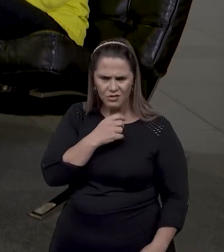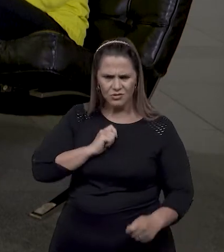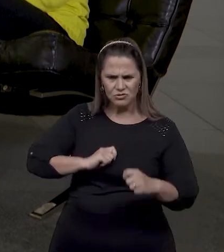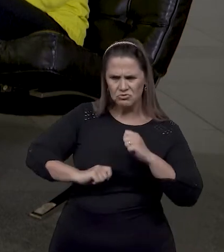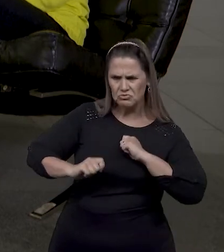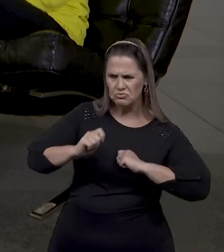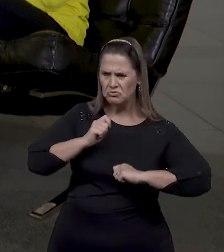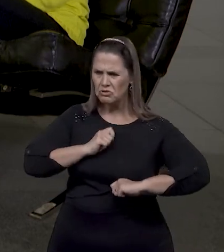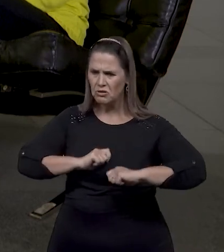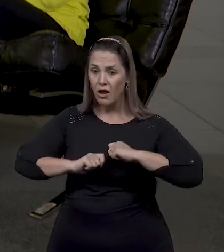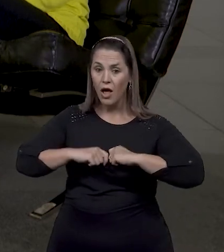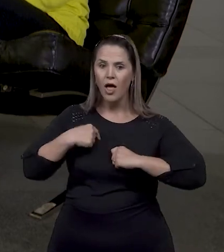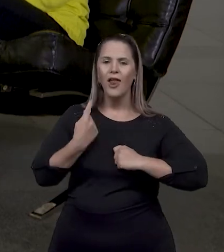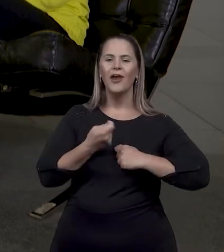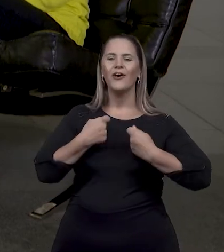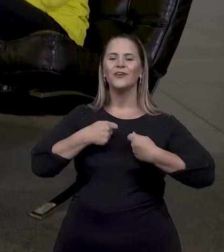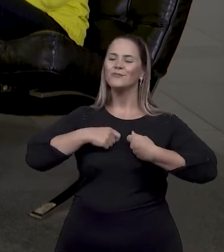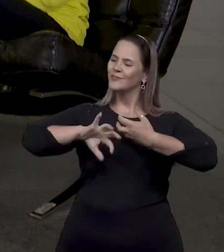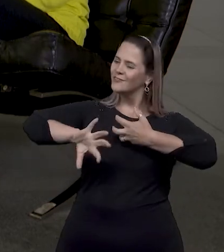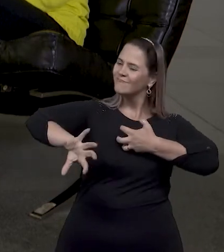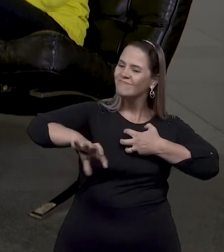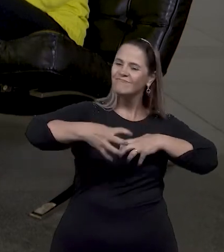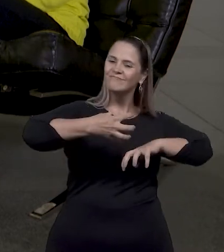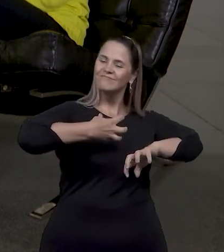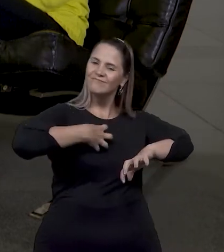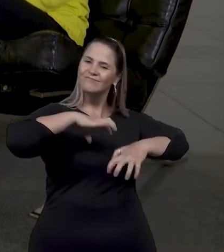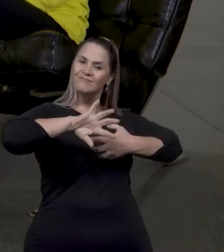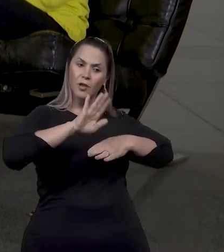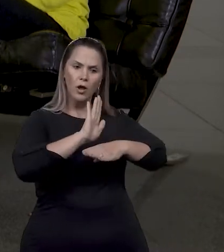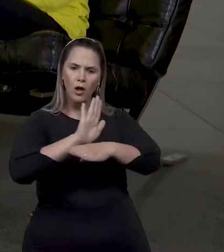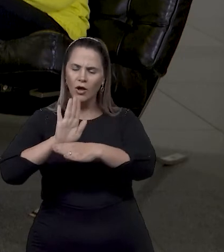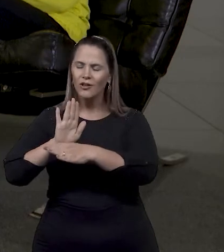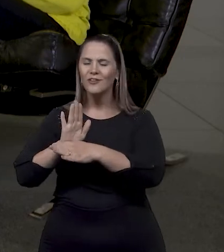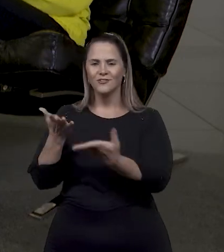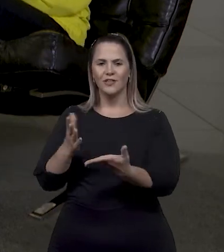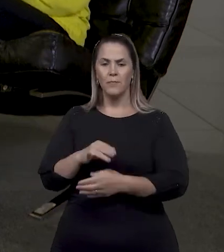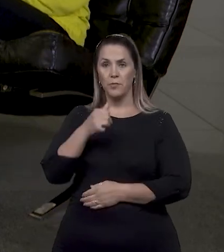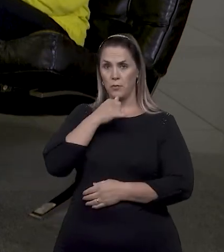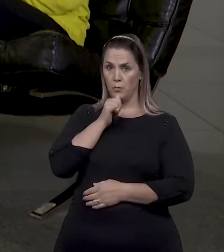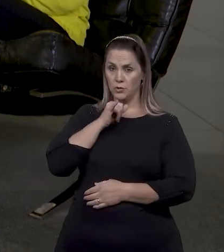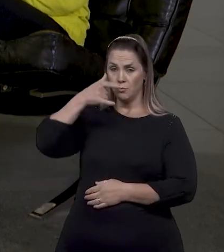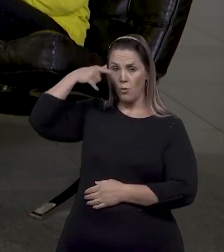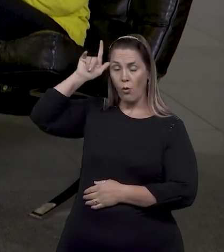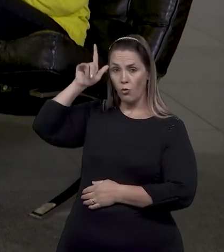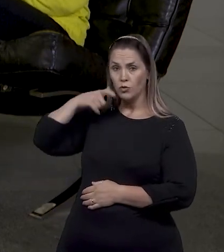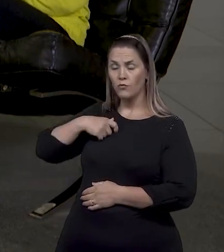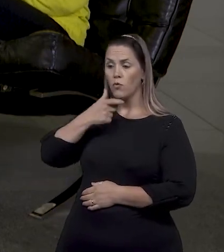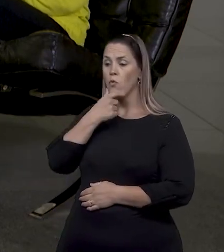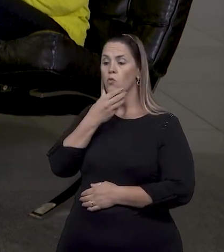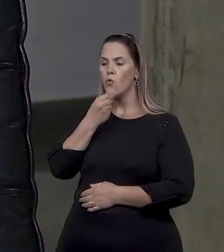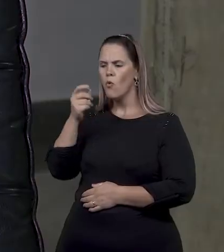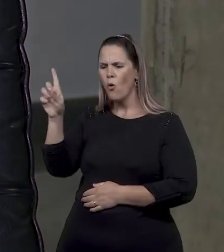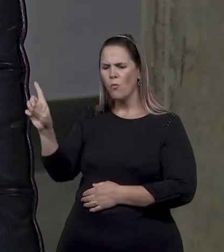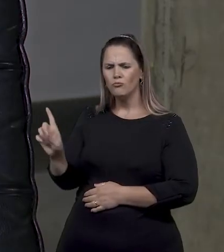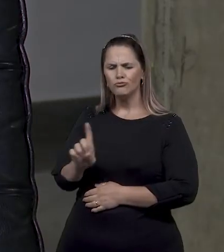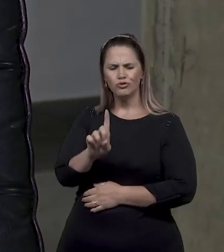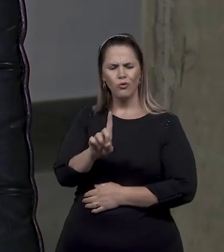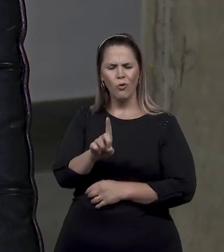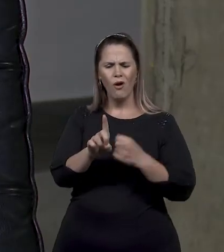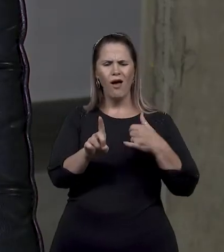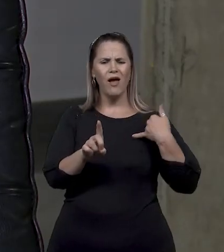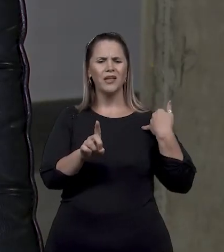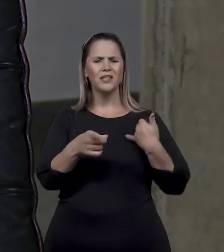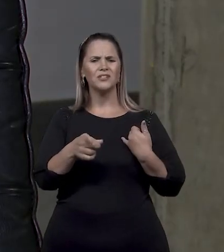mesmo e tentando levantar. Ontem mesmo foi um senhor de oitenta e tantos anos que está